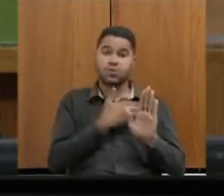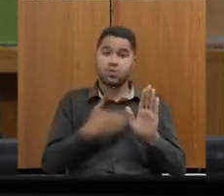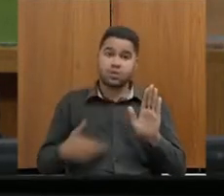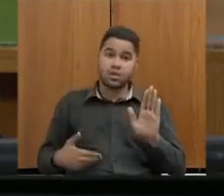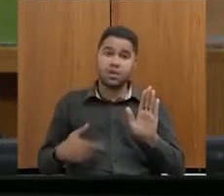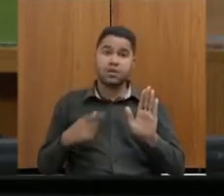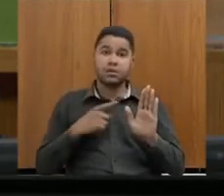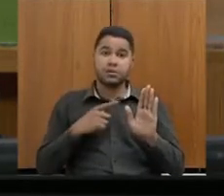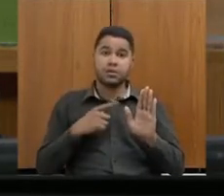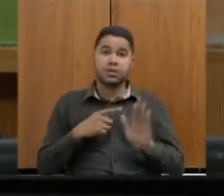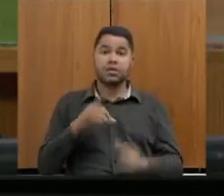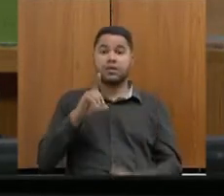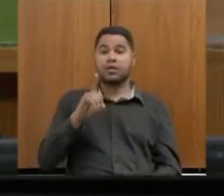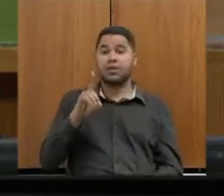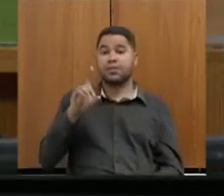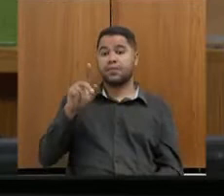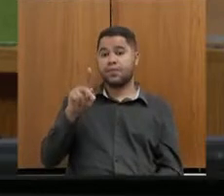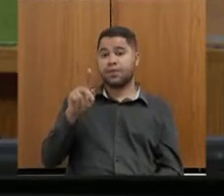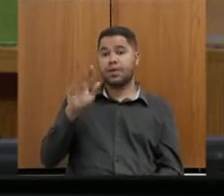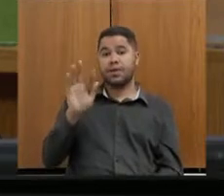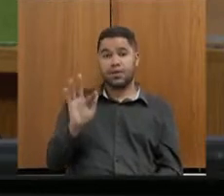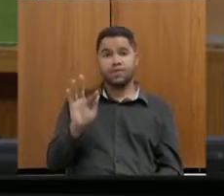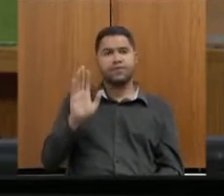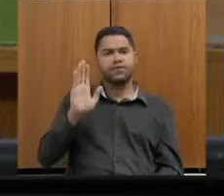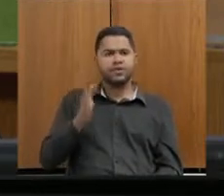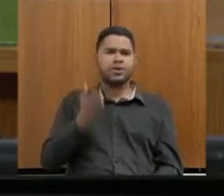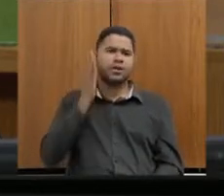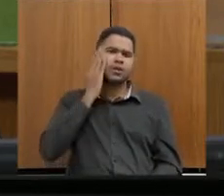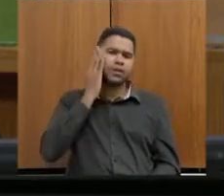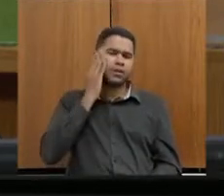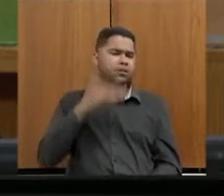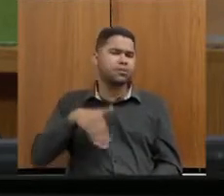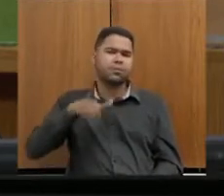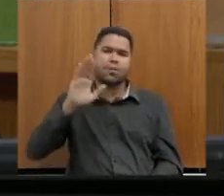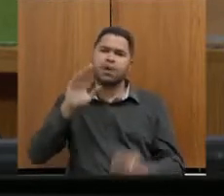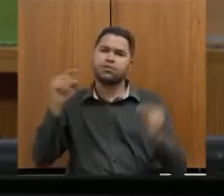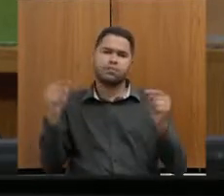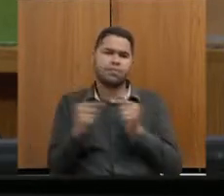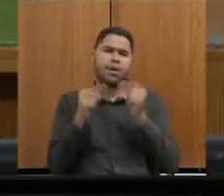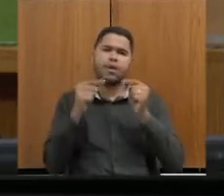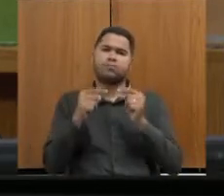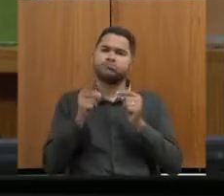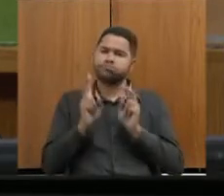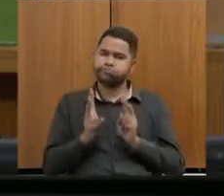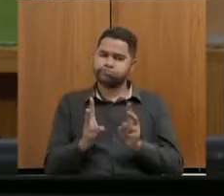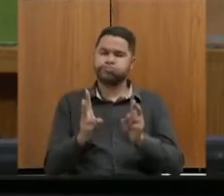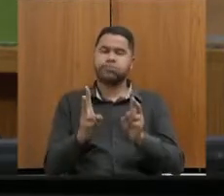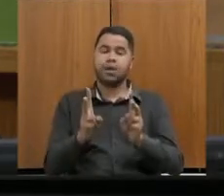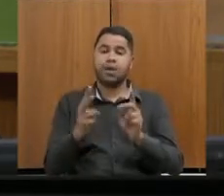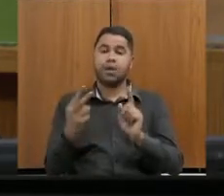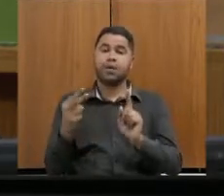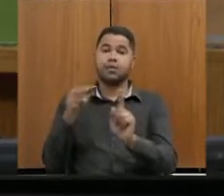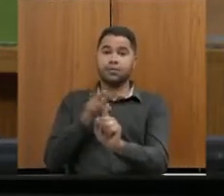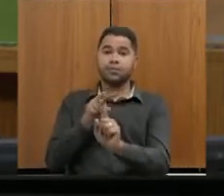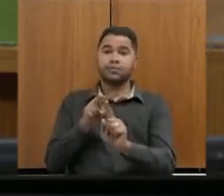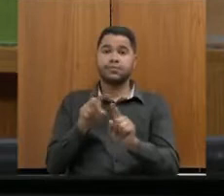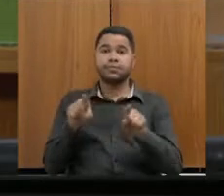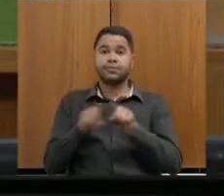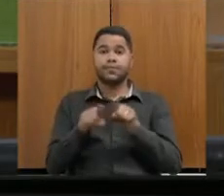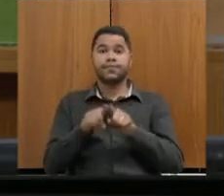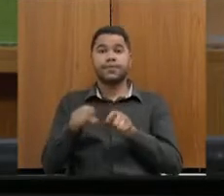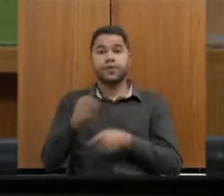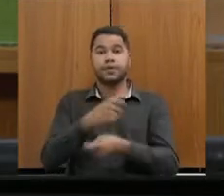existe uma DPF, hoje, a 984, que a AGE entende que é mais adequada, mais estratégica e mais consistente na ótica legal, fora a